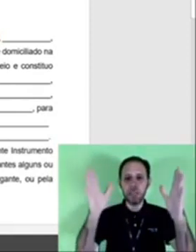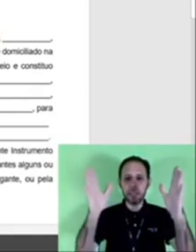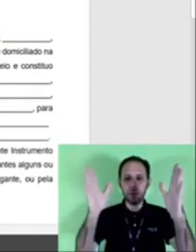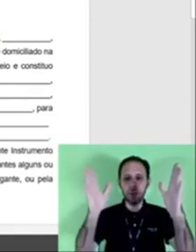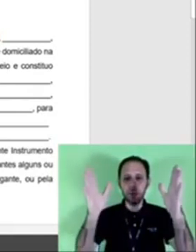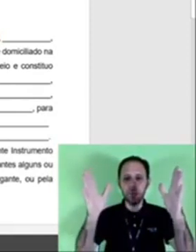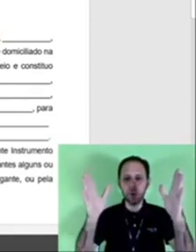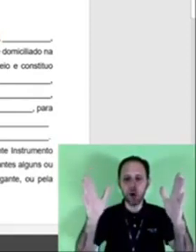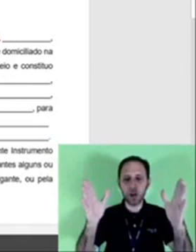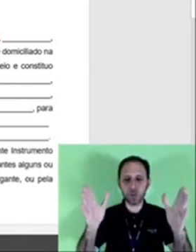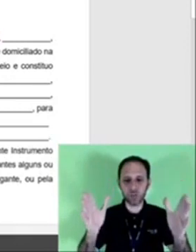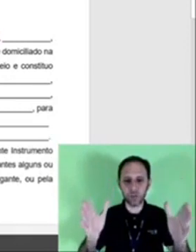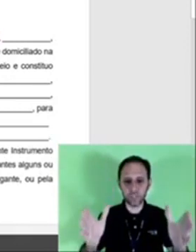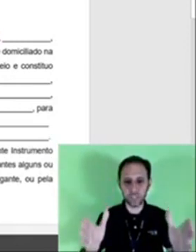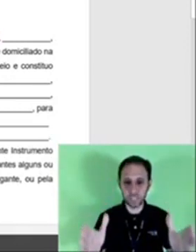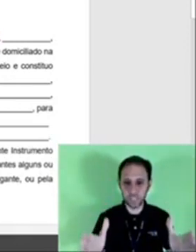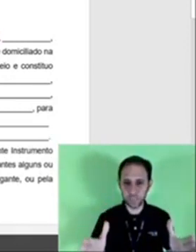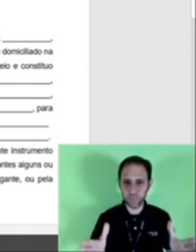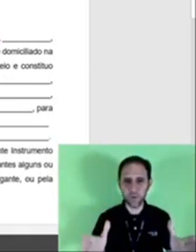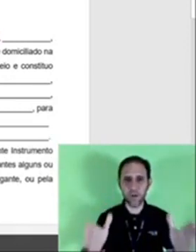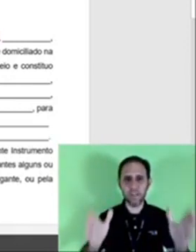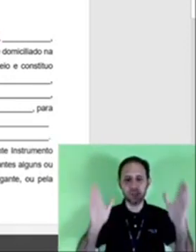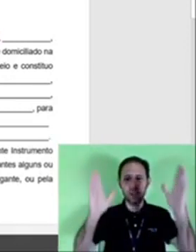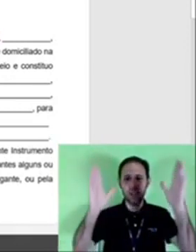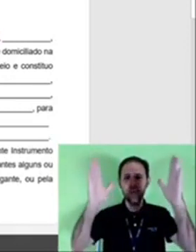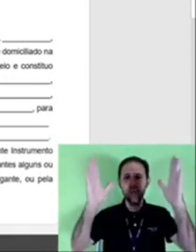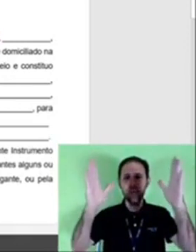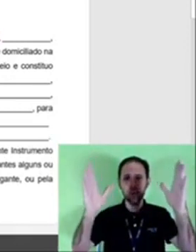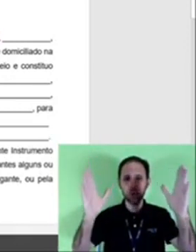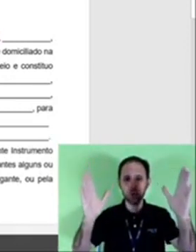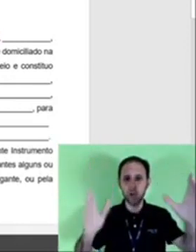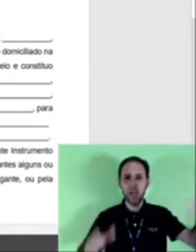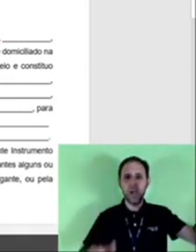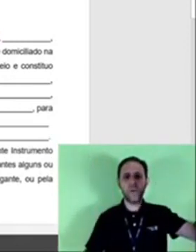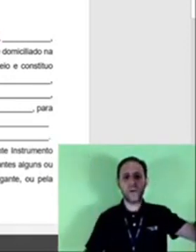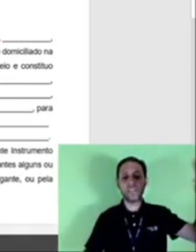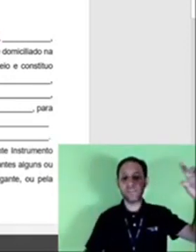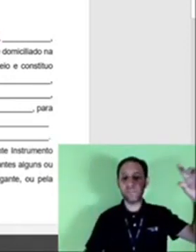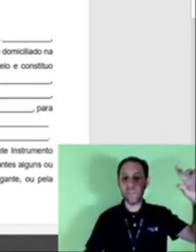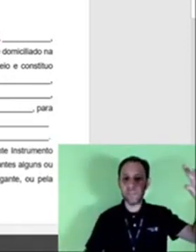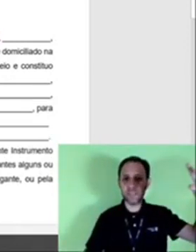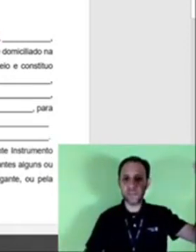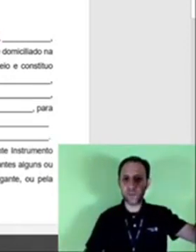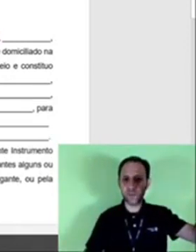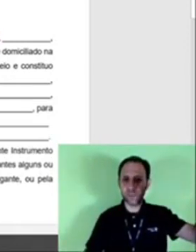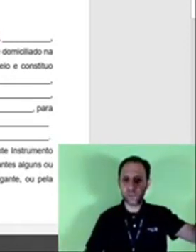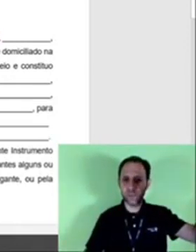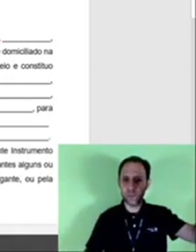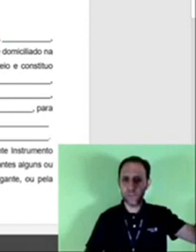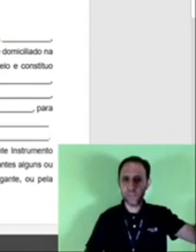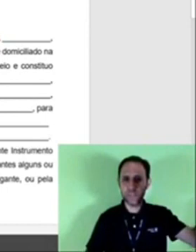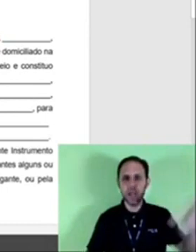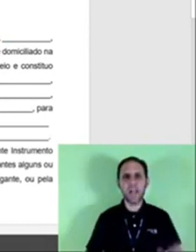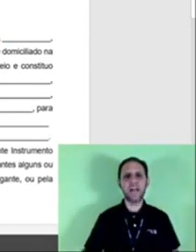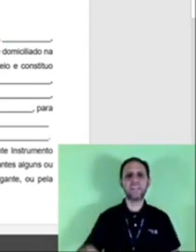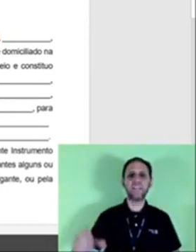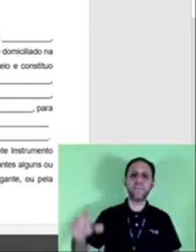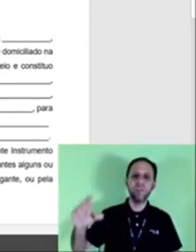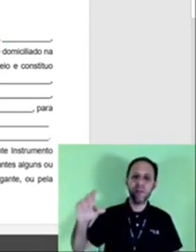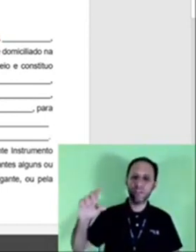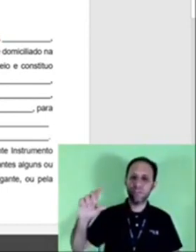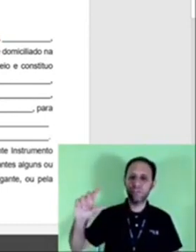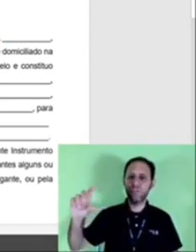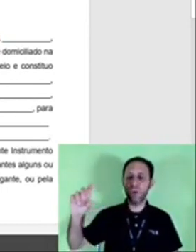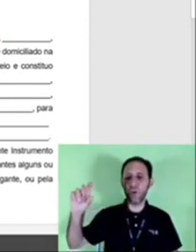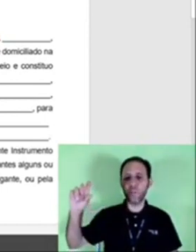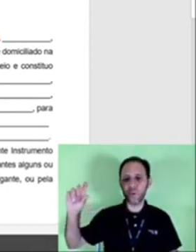eu tenho aqui um bloco só de texto, olha só, é um bloco só com as minhas informações, com as